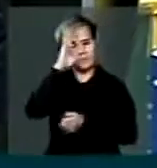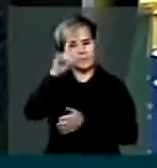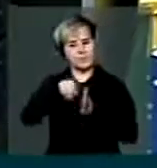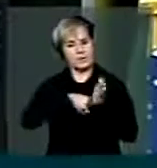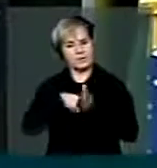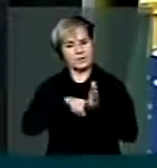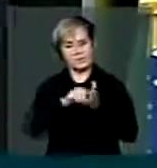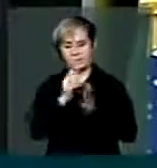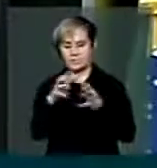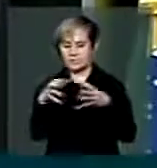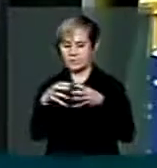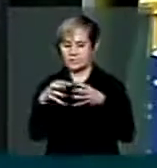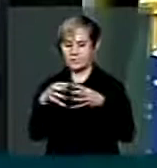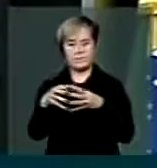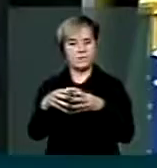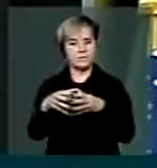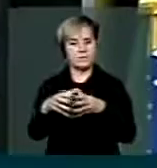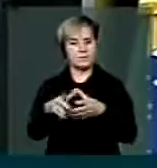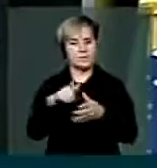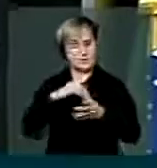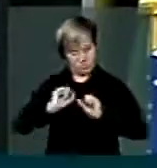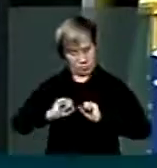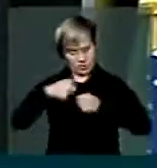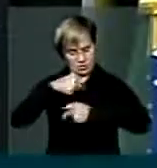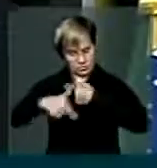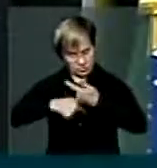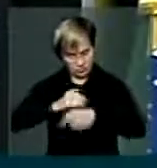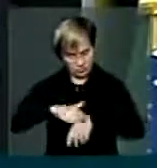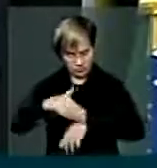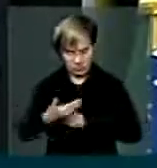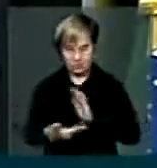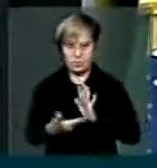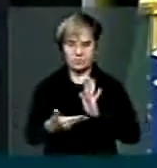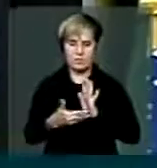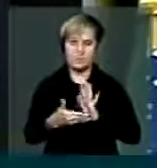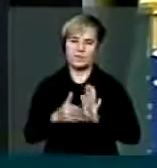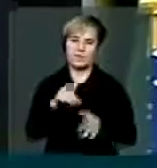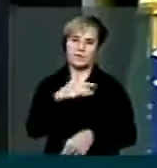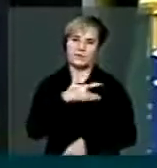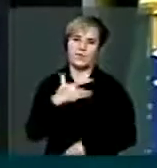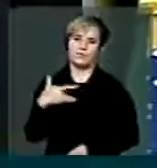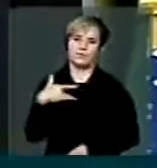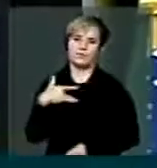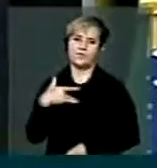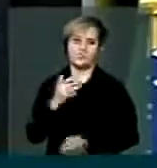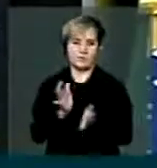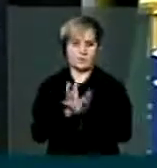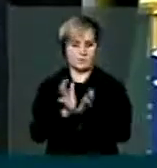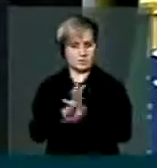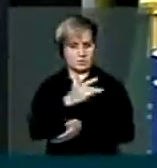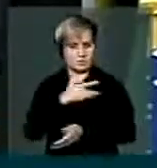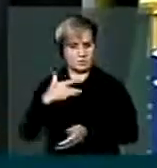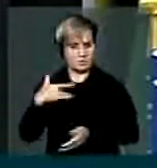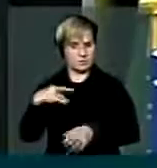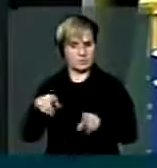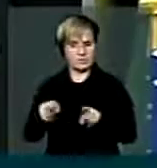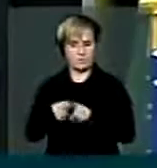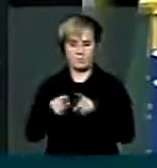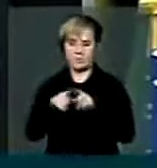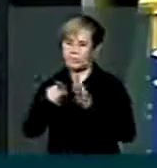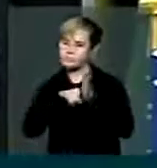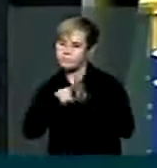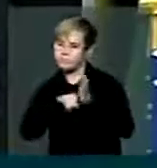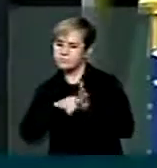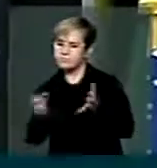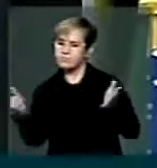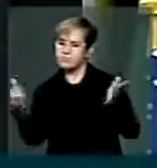setor do qual tenho me debruçado nessa casa, que é a área de saúde. O setor esse, inclusive, em avaliações